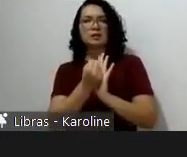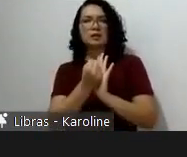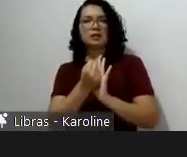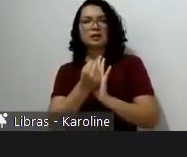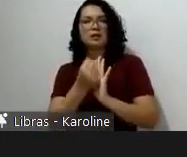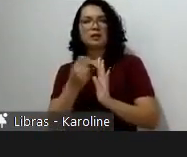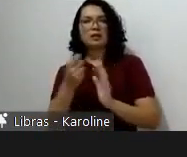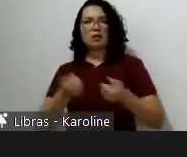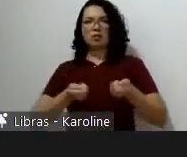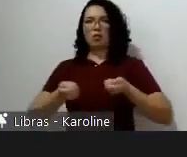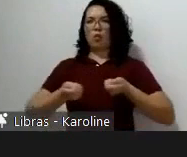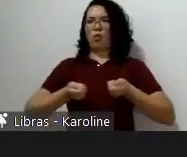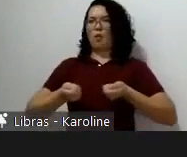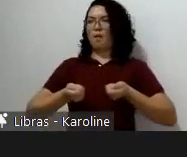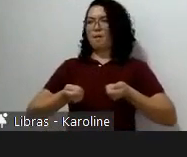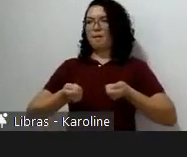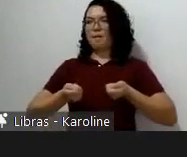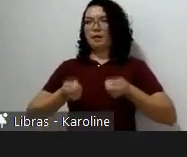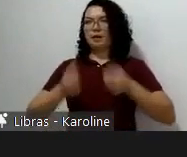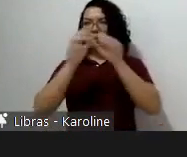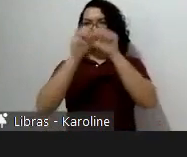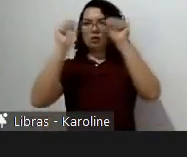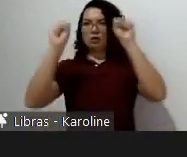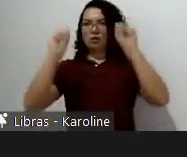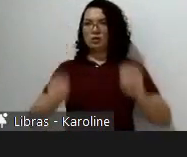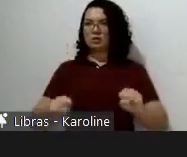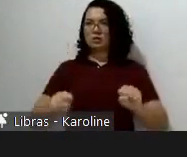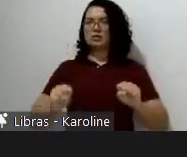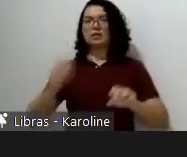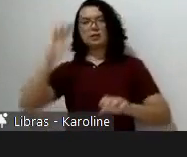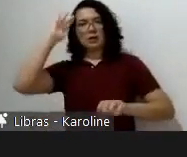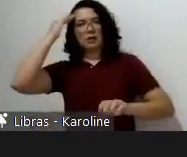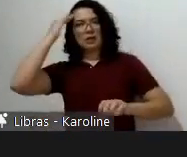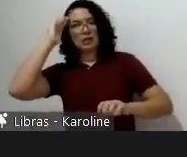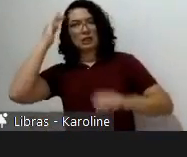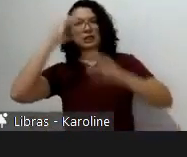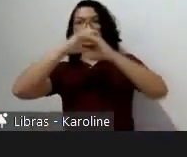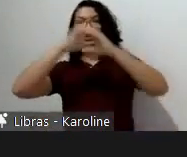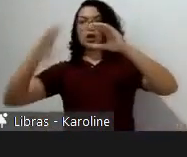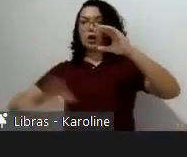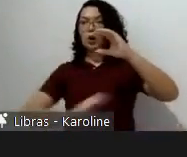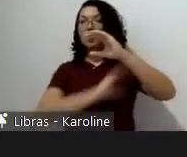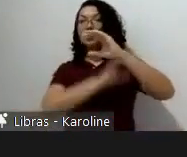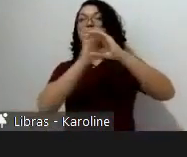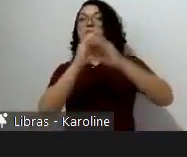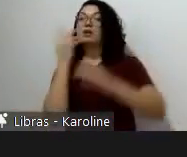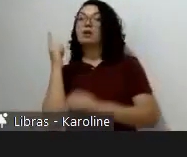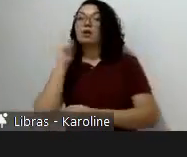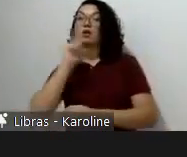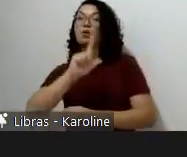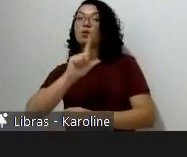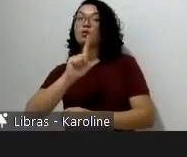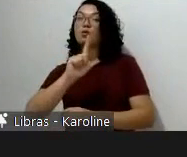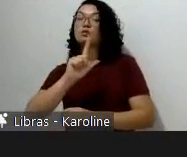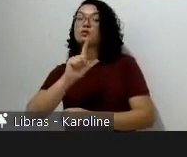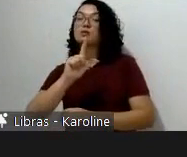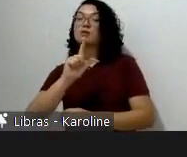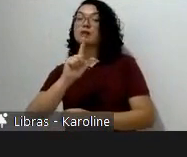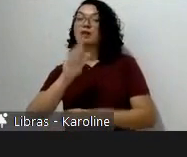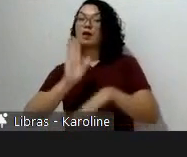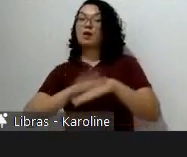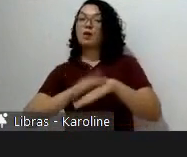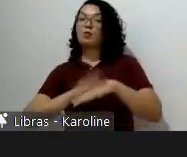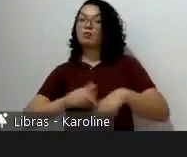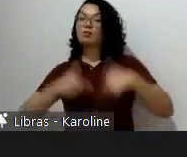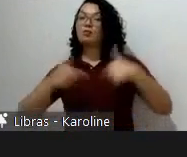domínio de plataforma técnica de avaliação do tipo de vida e inseriam alguma atividade de projeto, mas ainda restrita em função